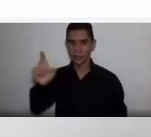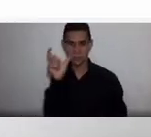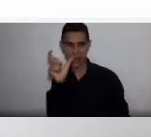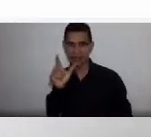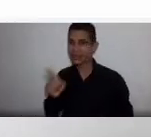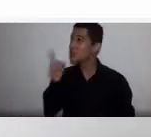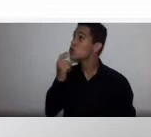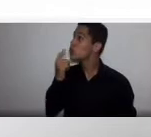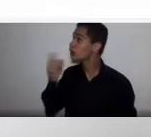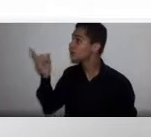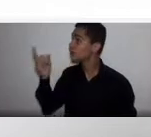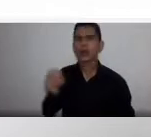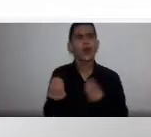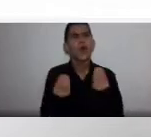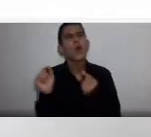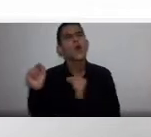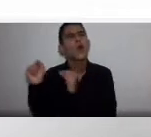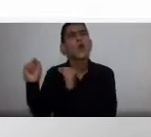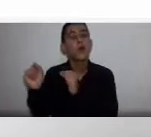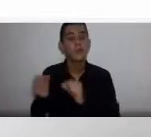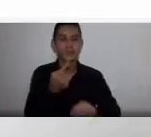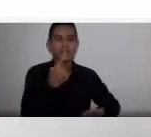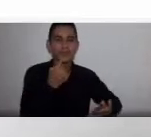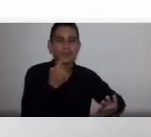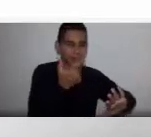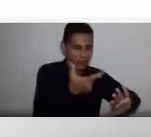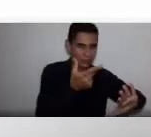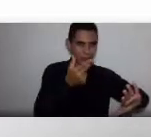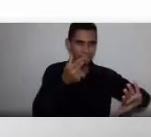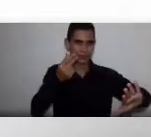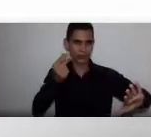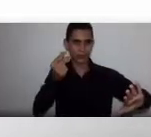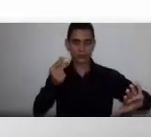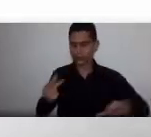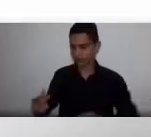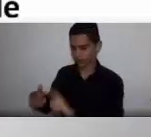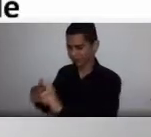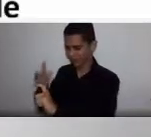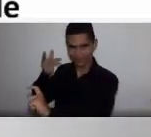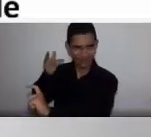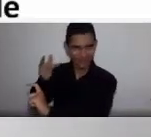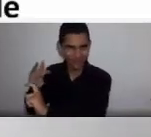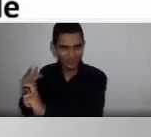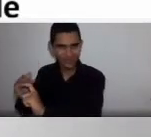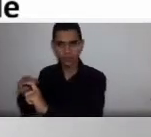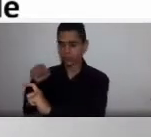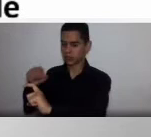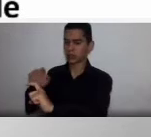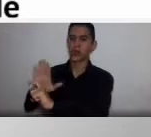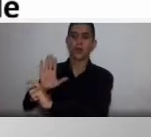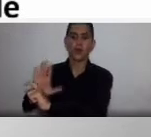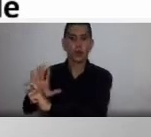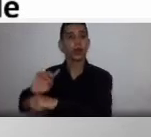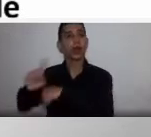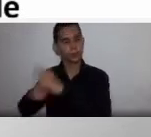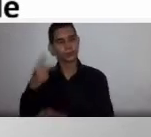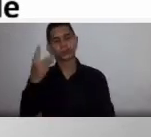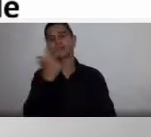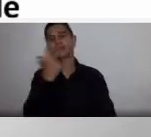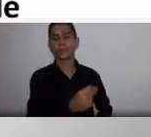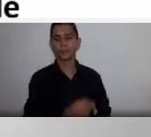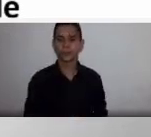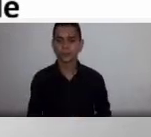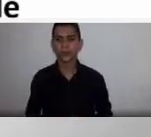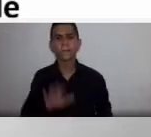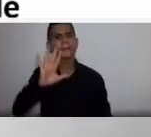paciente e mantenho a volemia com líquidos acelulares, no caso, cristalóides e colóides. O efeito disso é